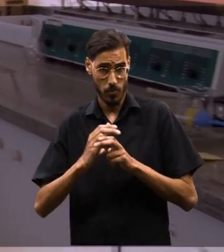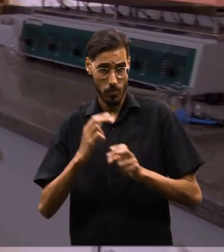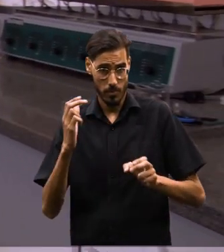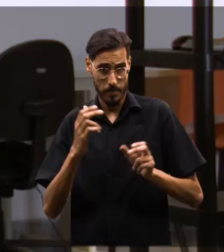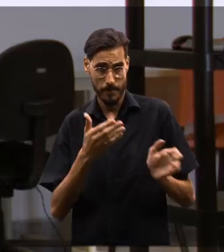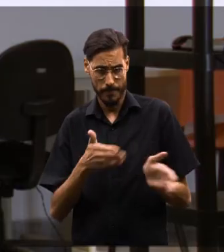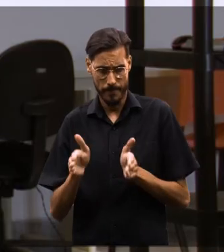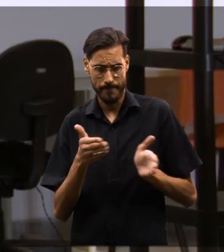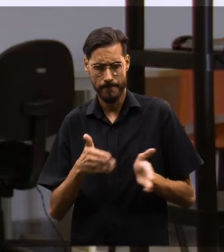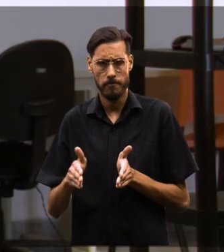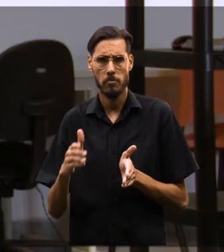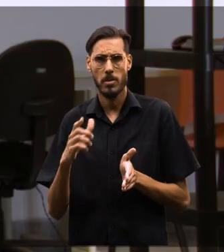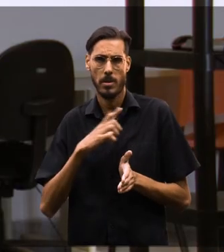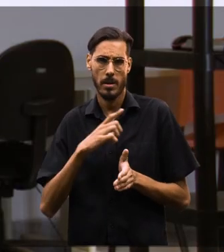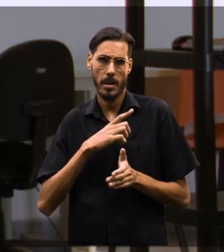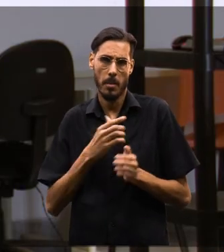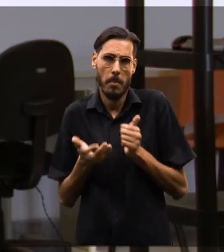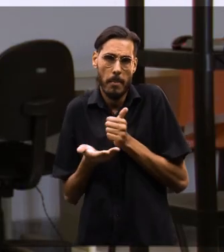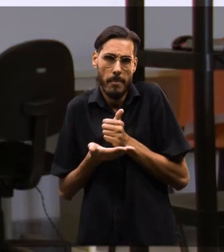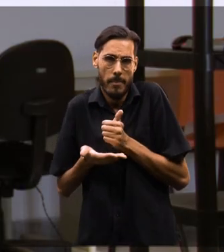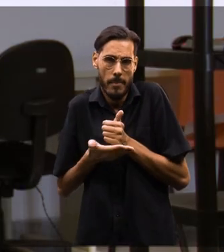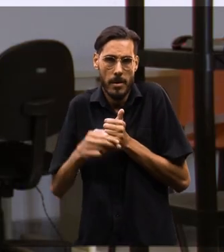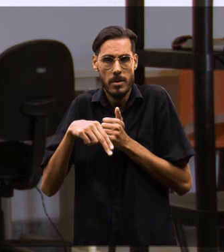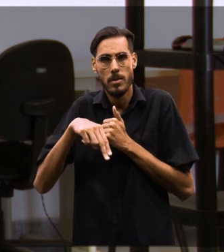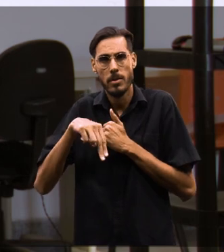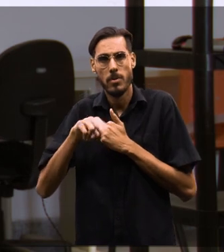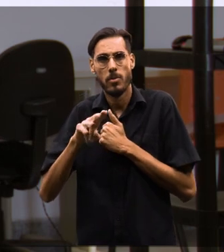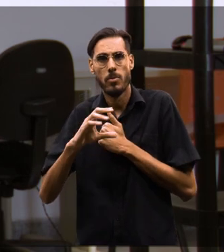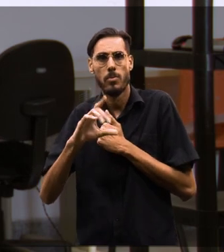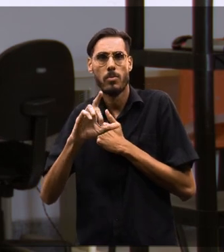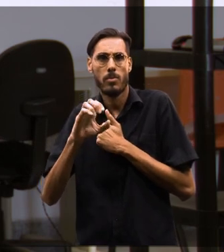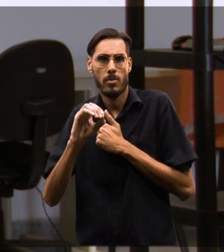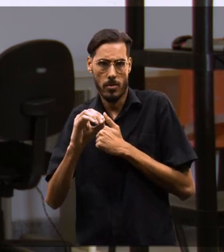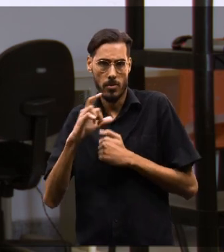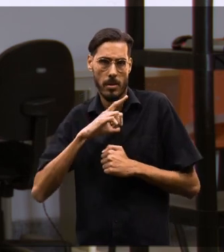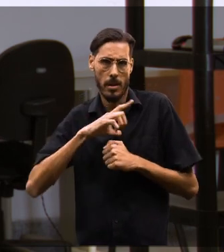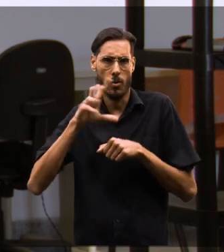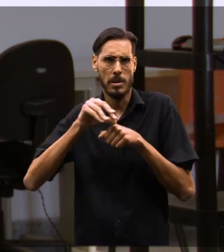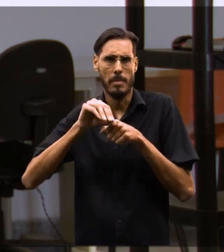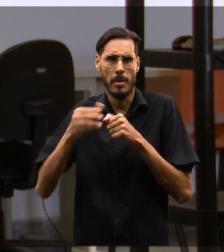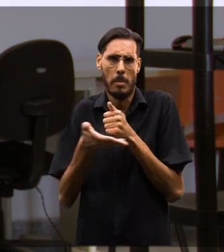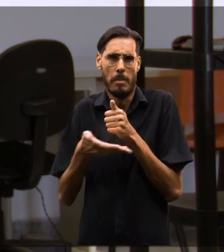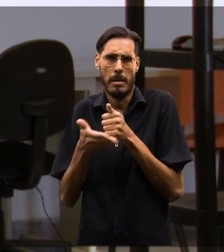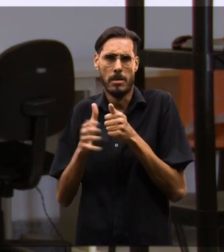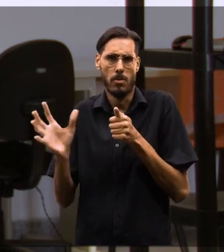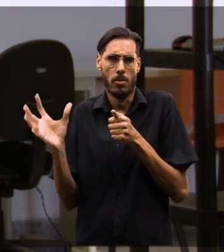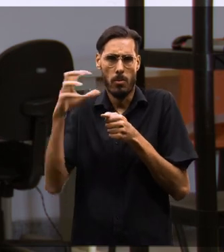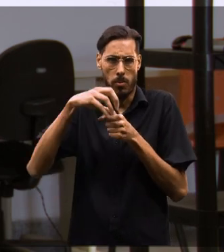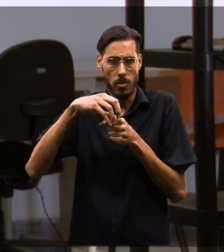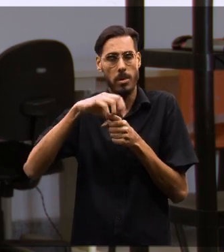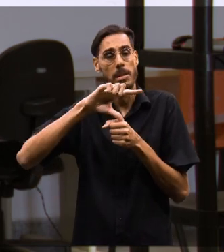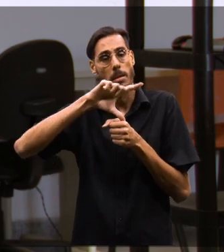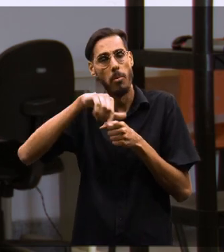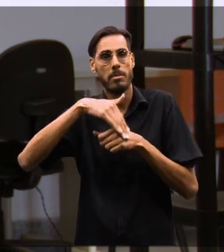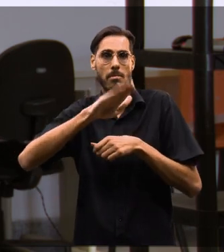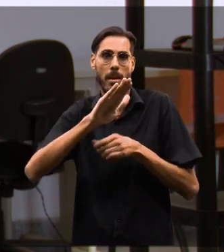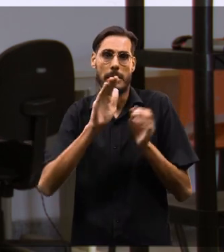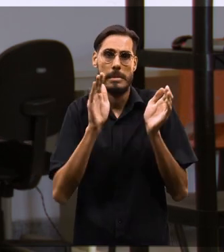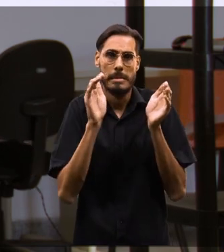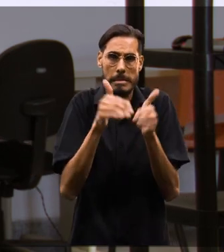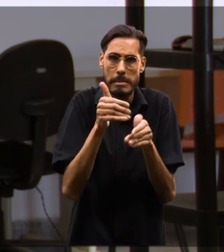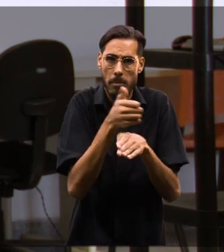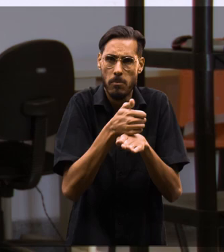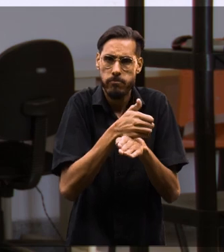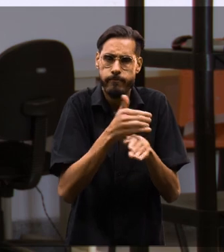curso de engenharia de produção, ele possui um núcleo, como qualquer engenharia, de conhecimentos básicos e depois um núcleo